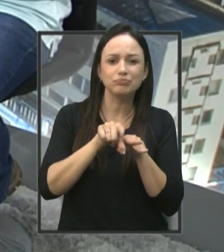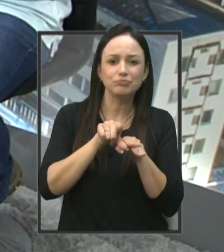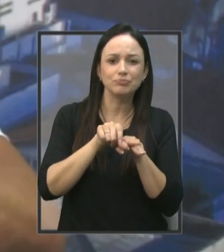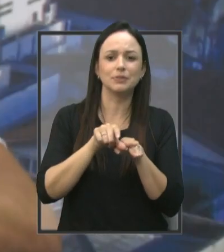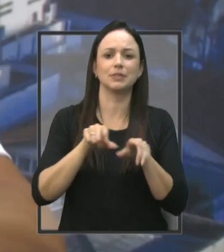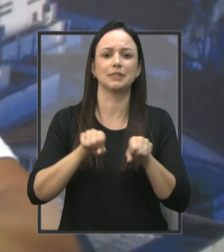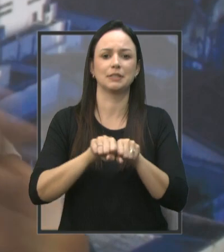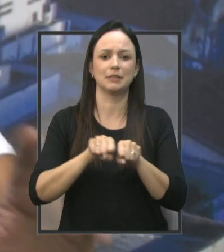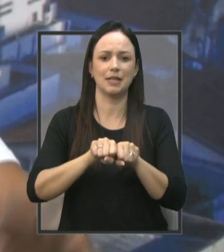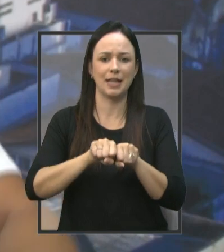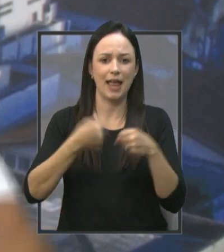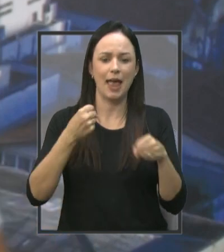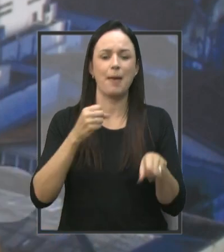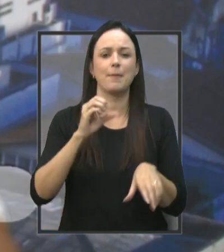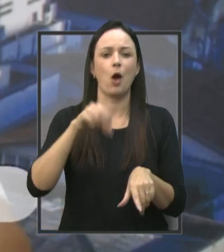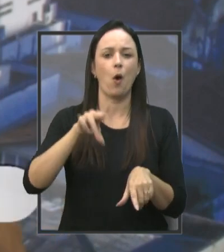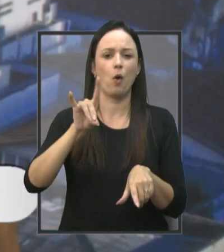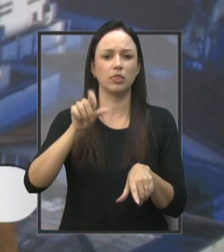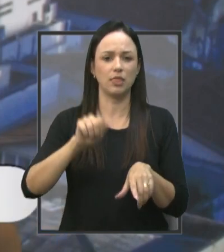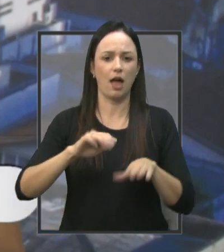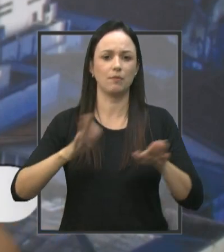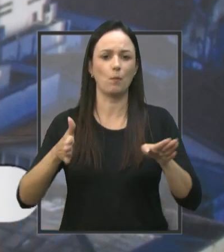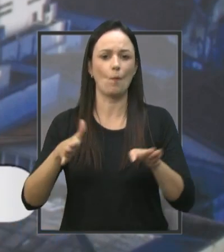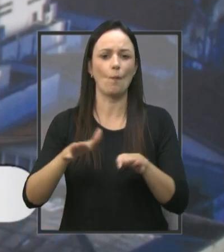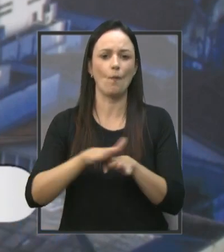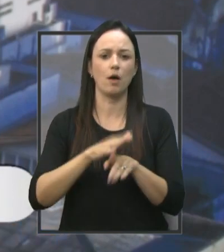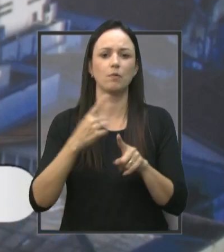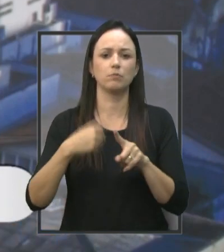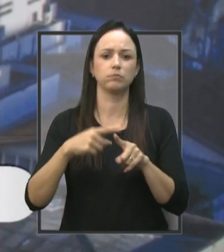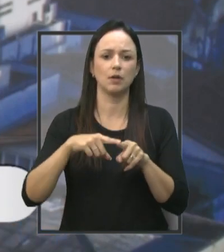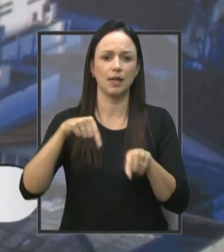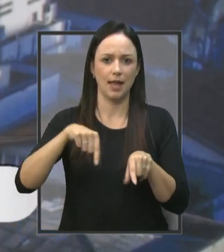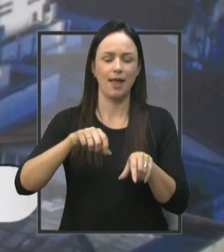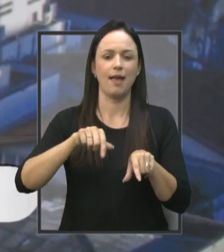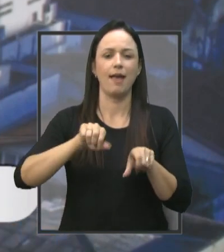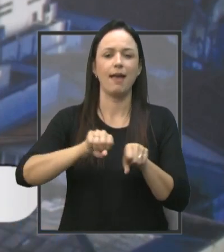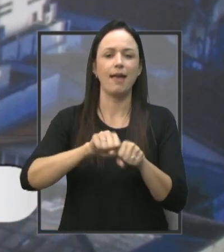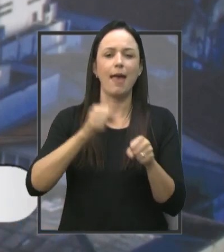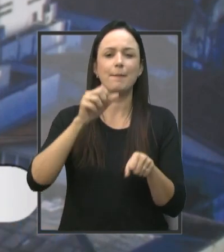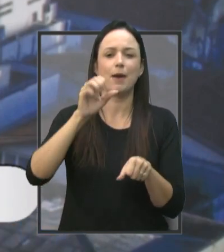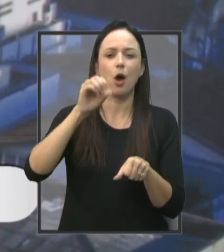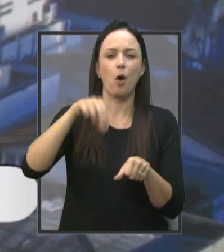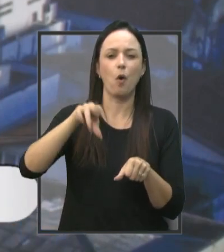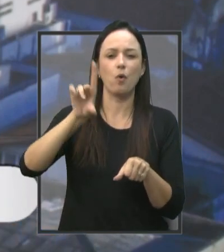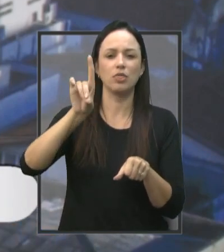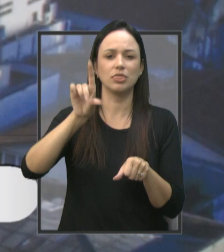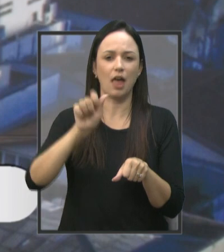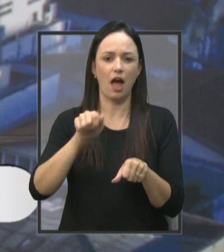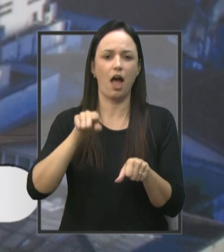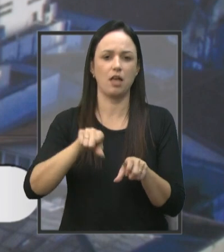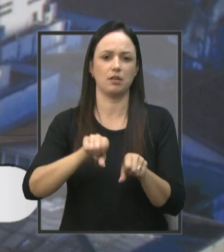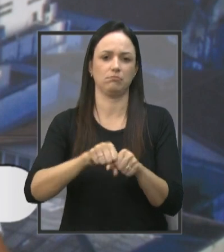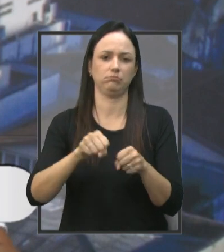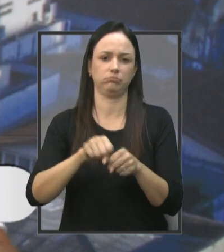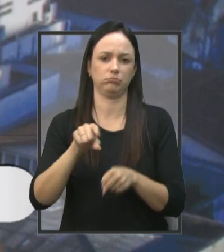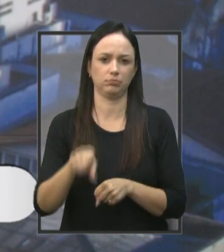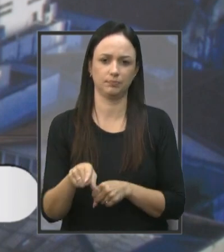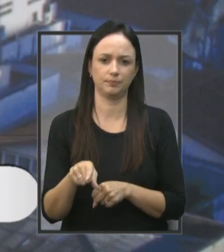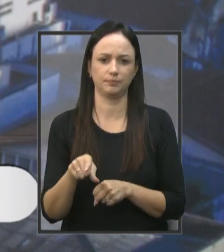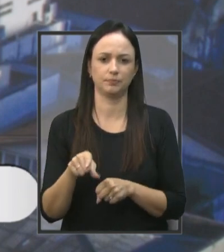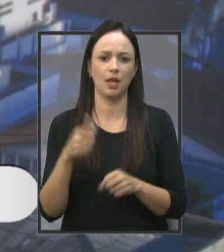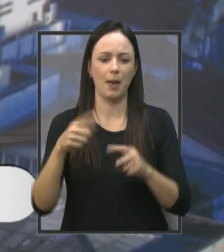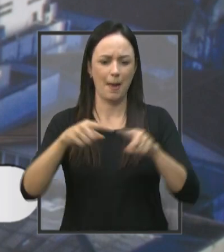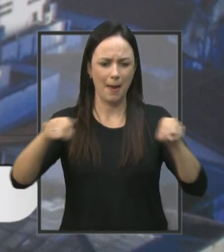quebra-ondas Foi tampado Porque o vazamento Estava no quebra-ondas Né? Então foi tudo A piscina está